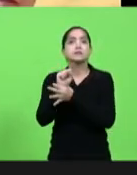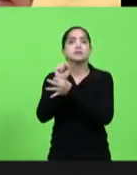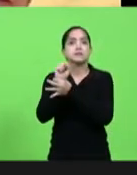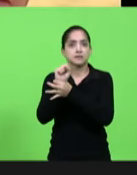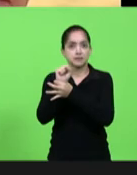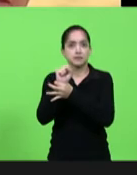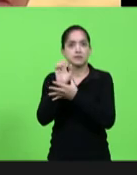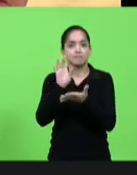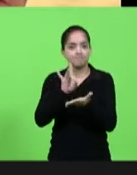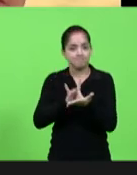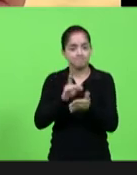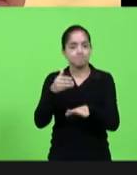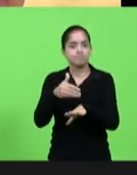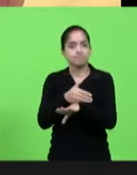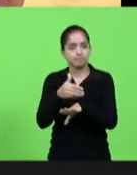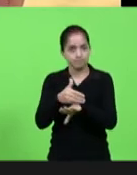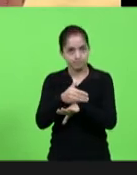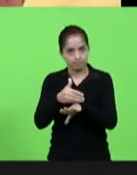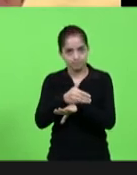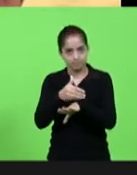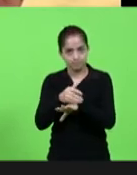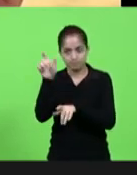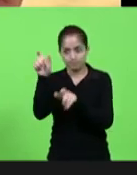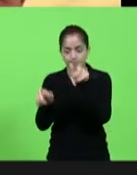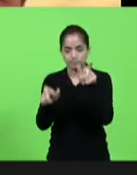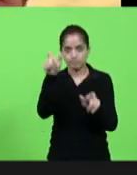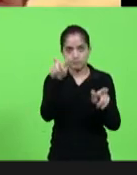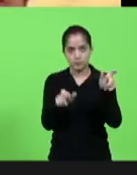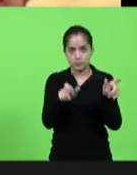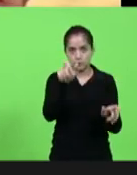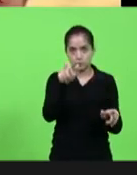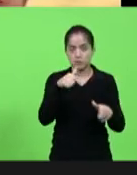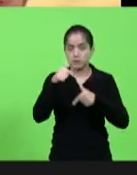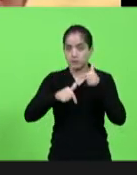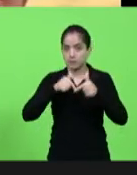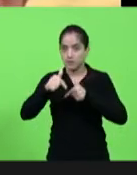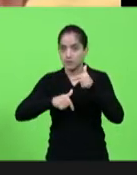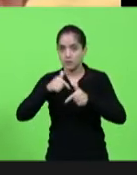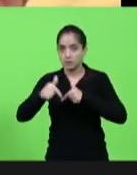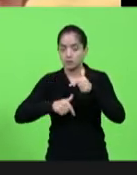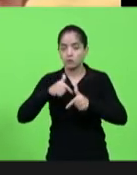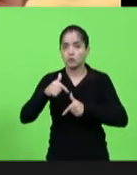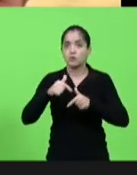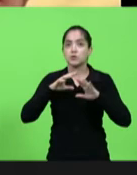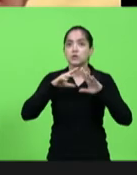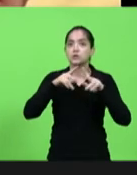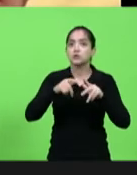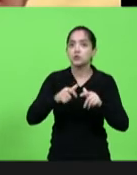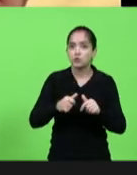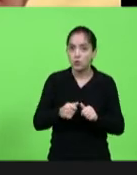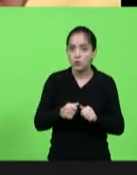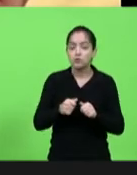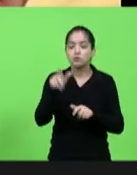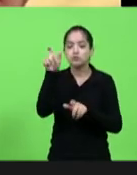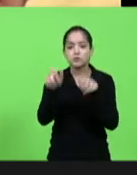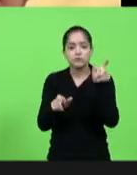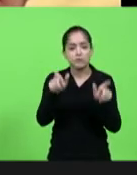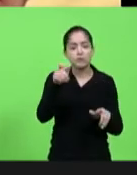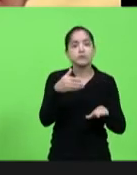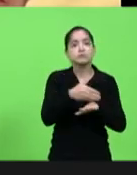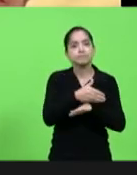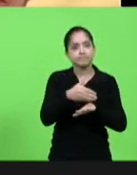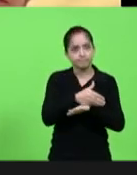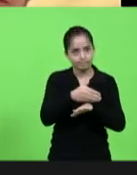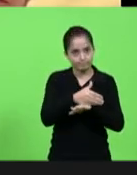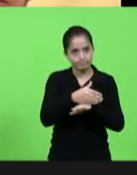efetiva participação de usuários e usuárias, trabalhadores e trabalhadoras e todos os atores envolvidos na política da